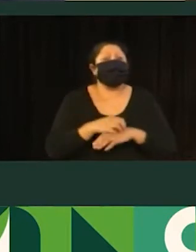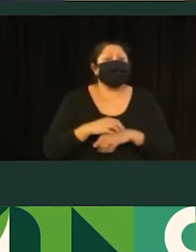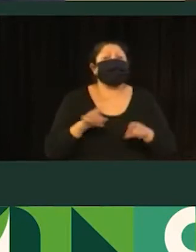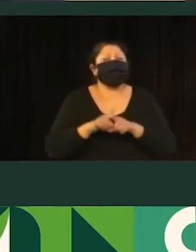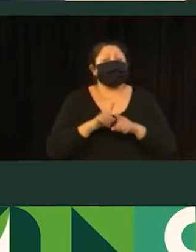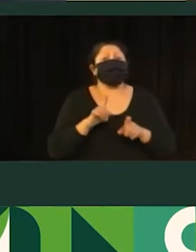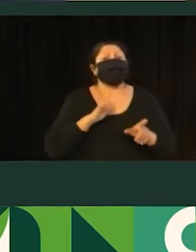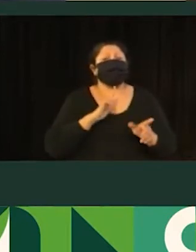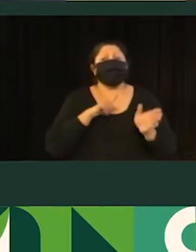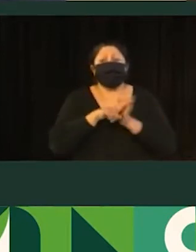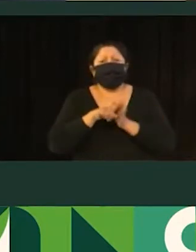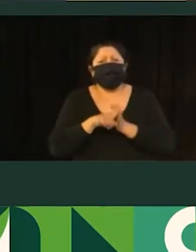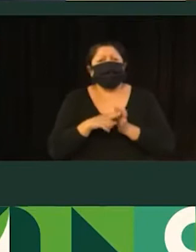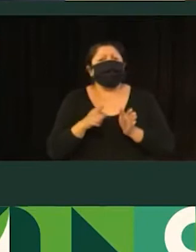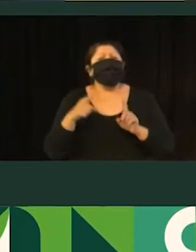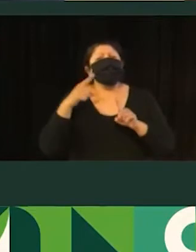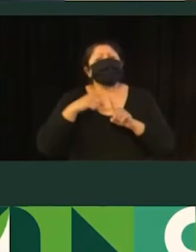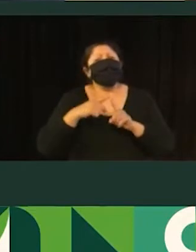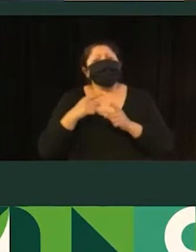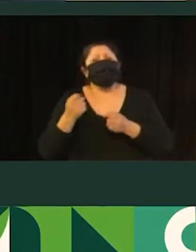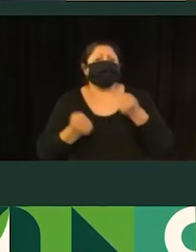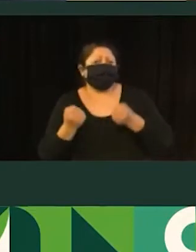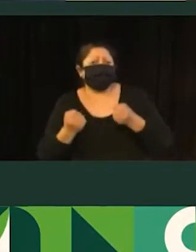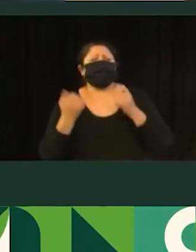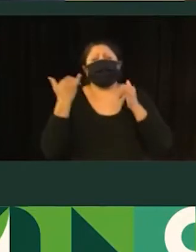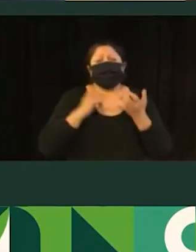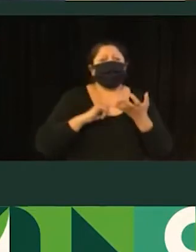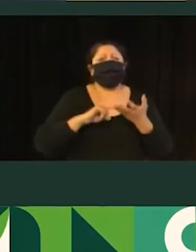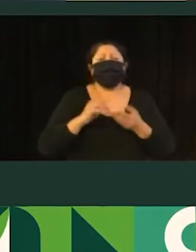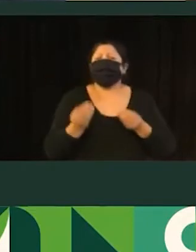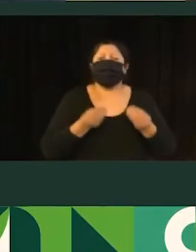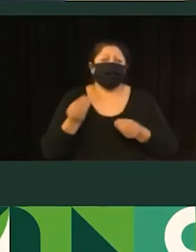classificadas de veículo para entender a demanda de veículos